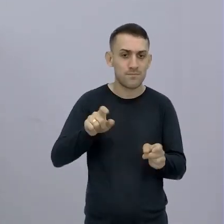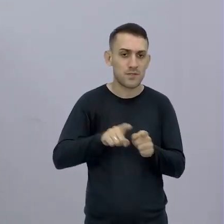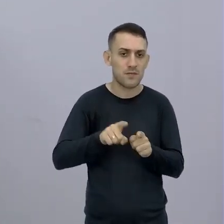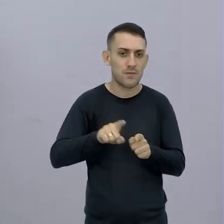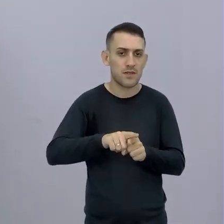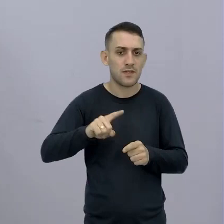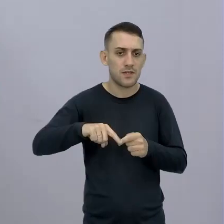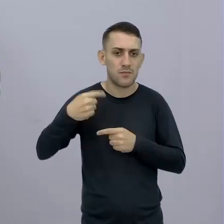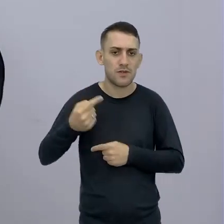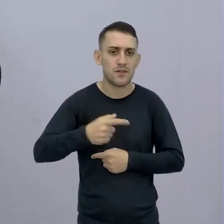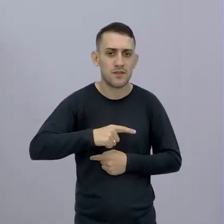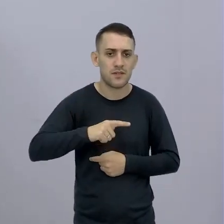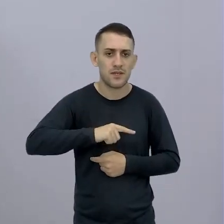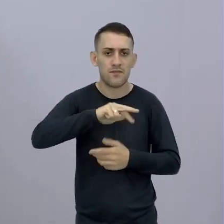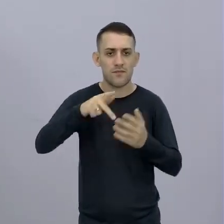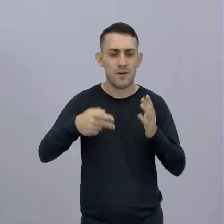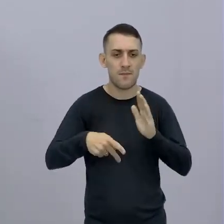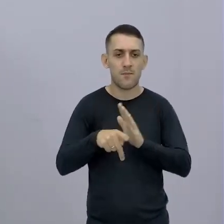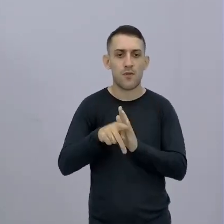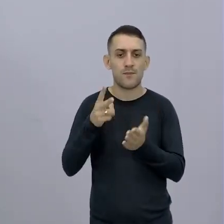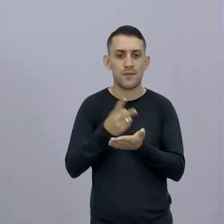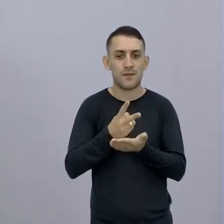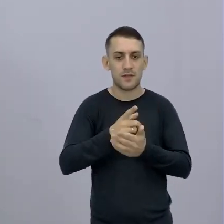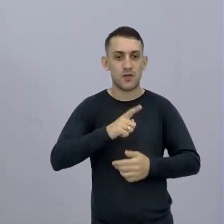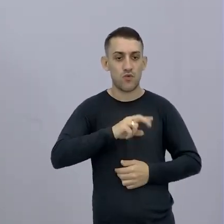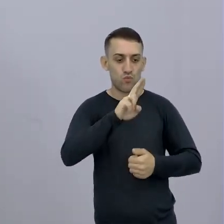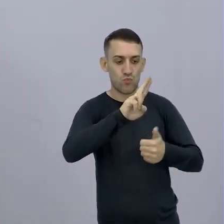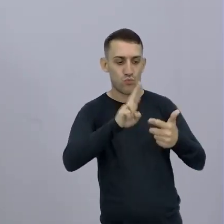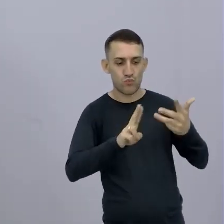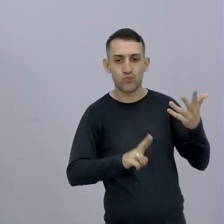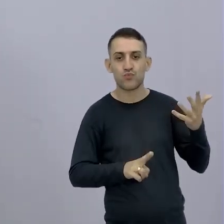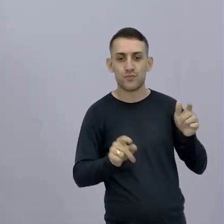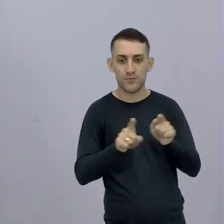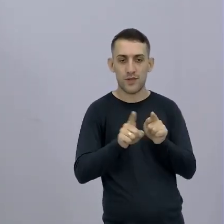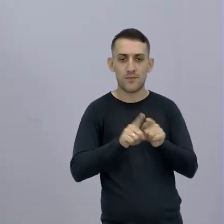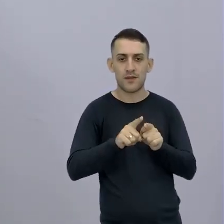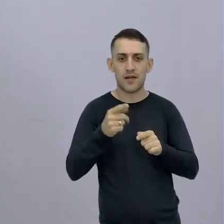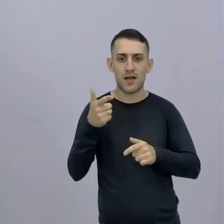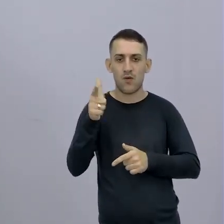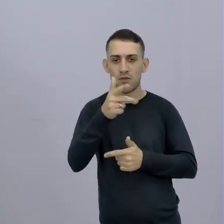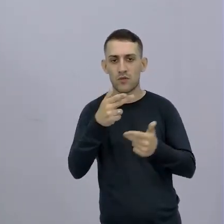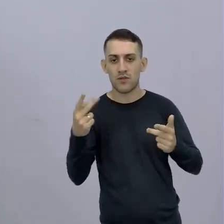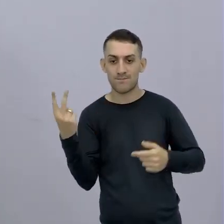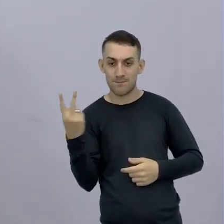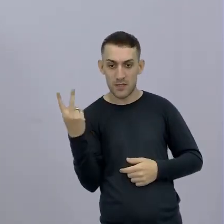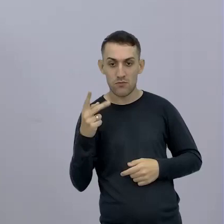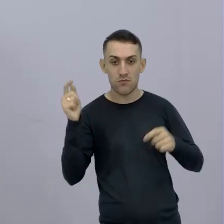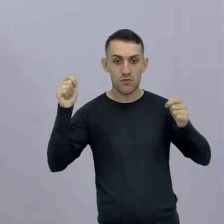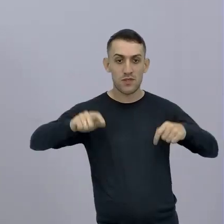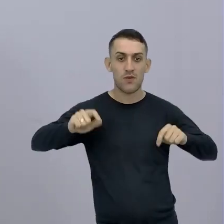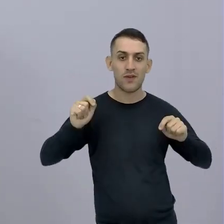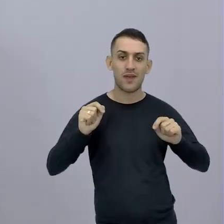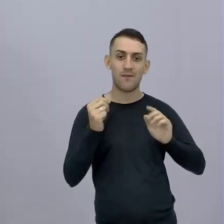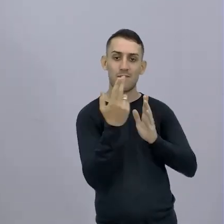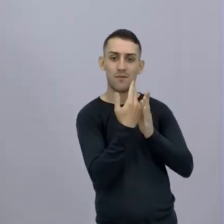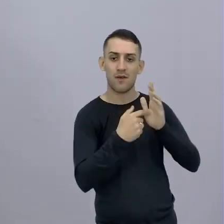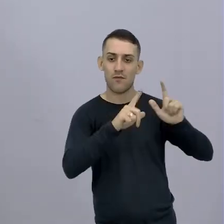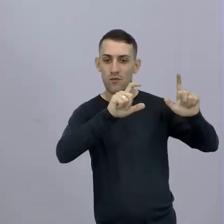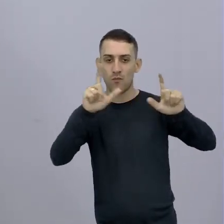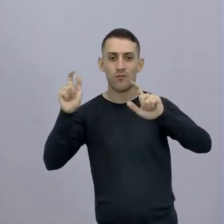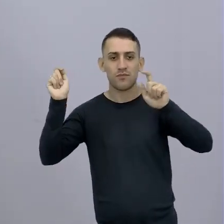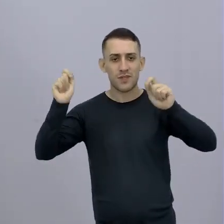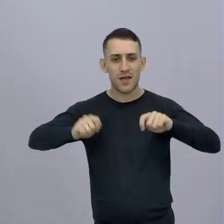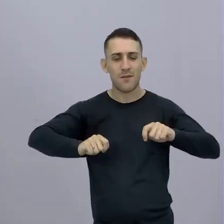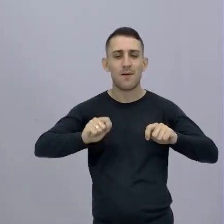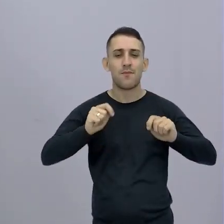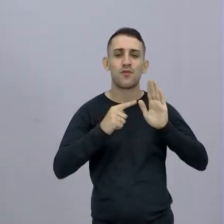vai sair A ramificação primária Sempre vai ser o nome De cada componente E as ramificações secundárias Vão ser imagens Vão Para remeter